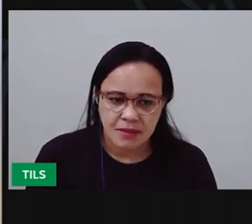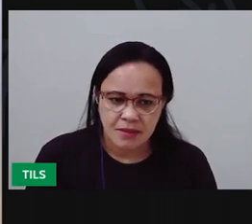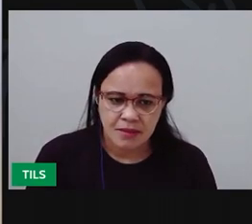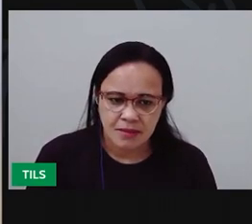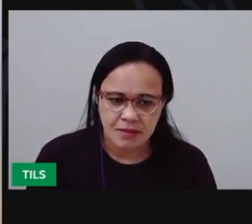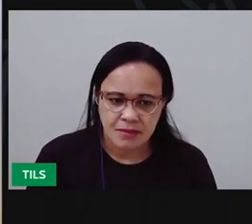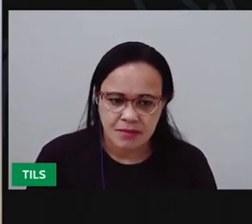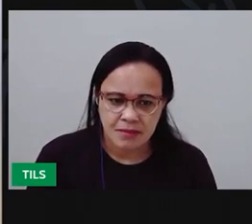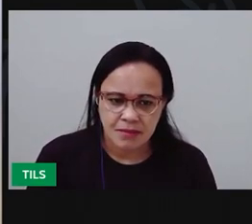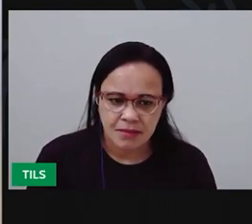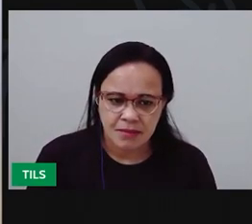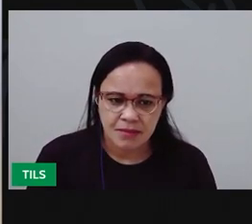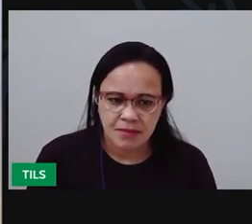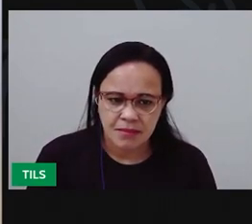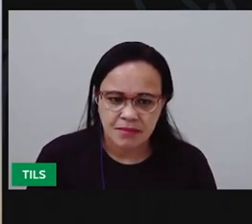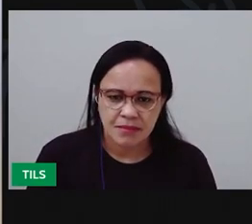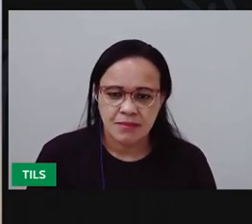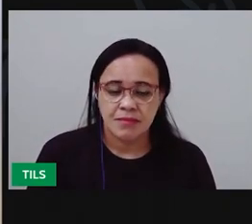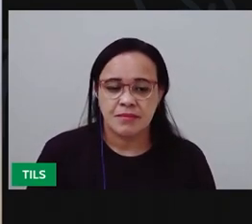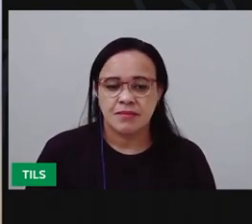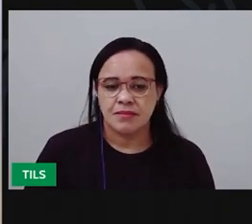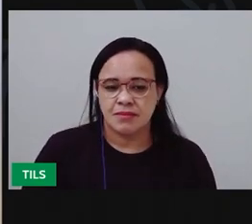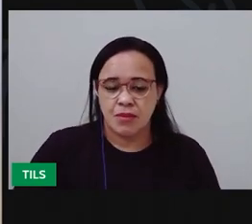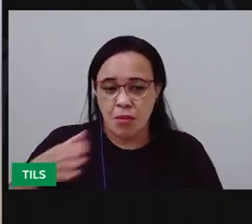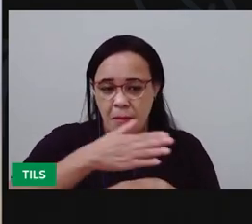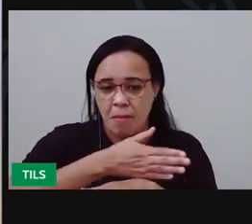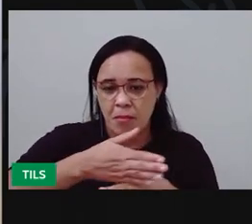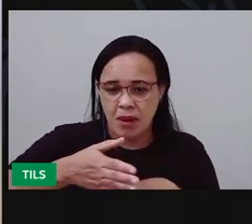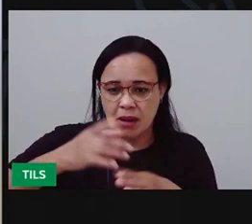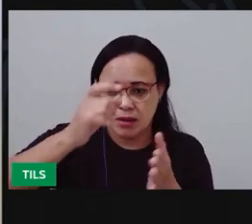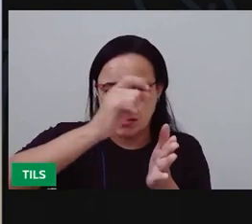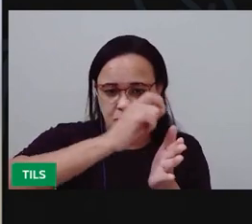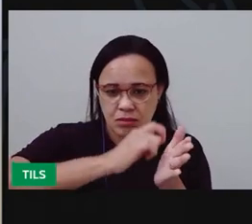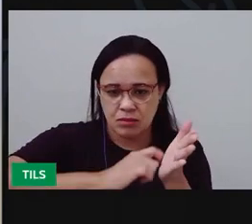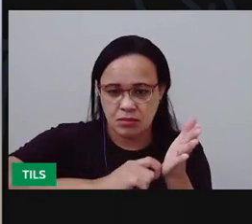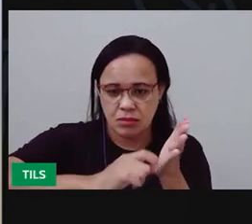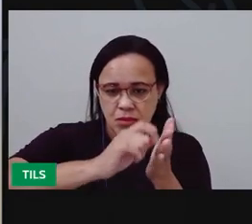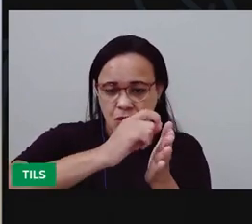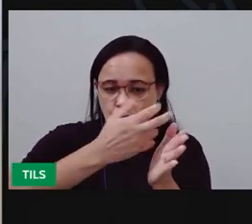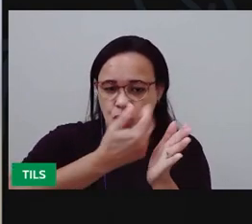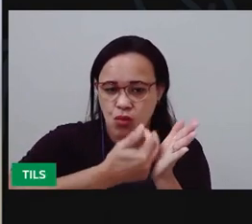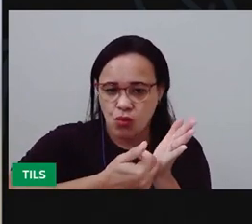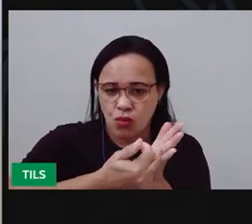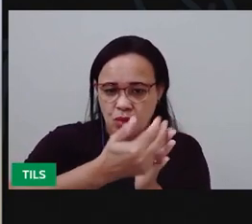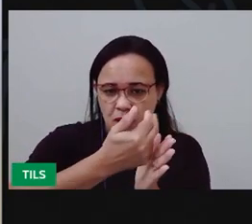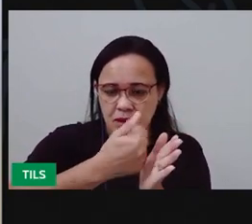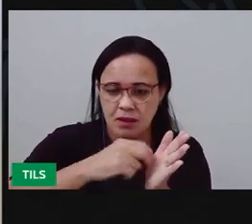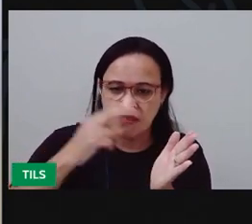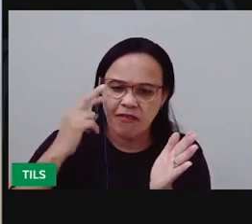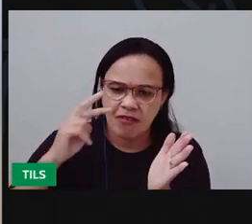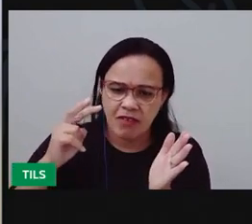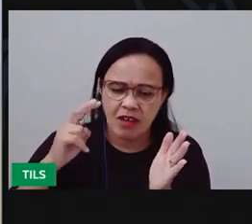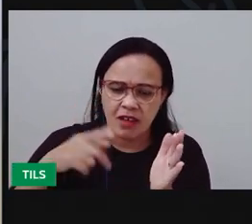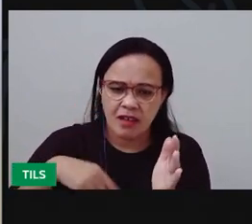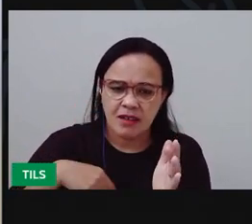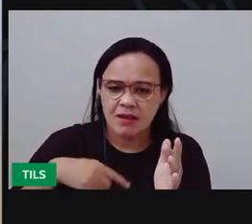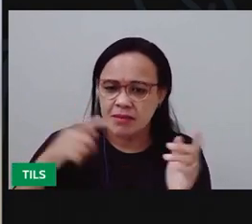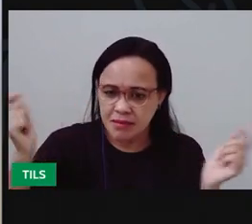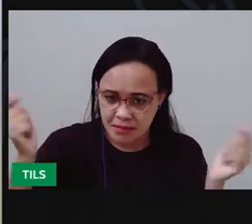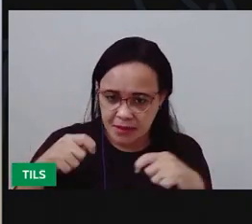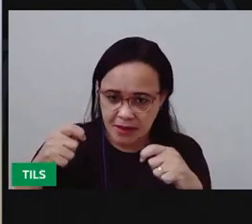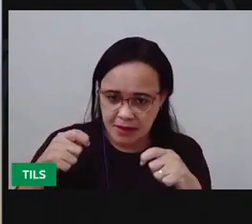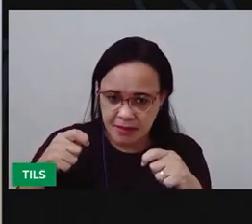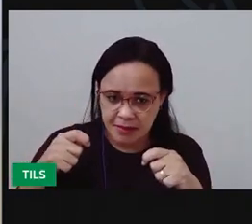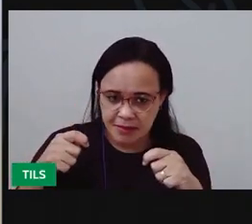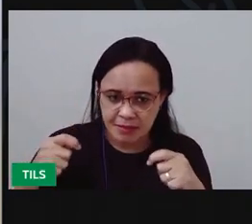Está ficando mais fundo aqui em alguns lugares? Onde eu já passei a ponta da tesoura?